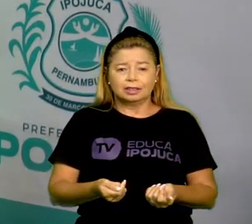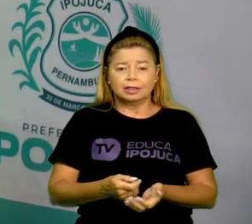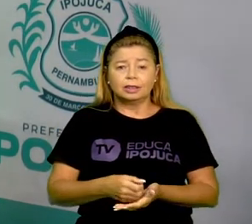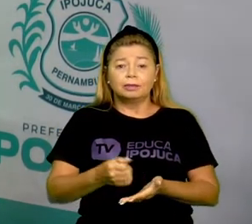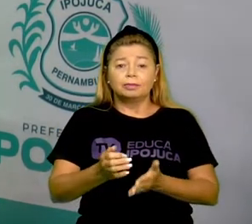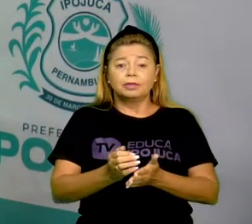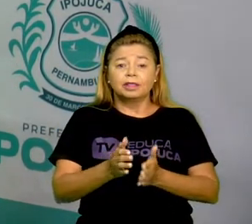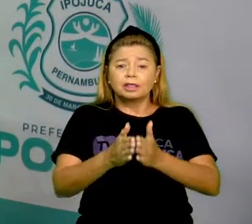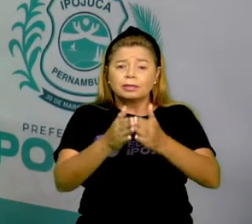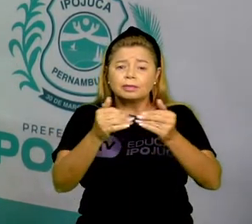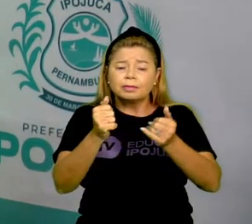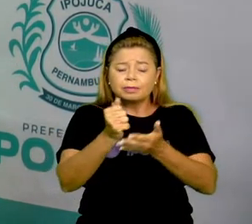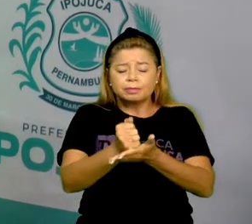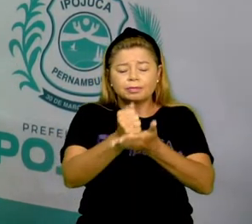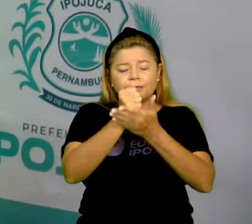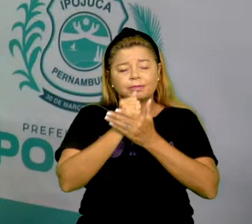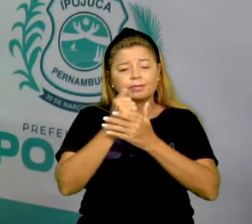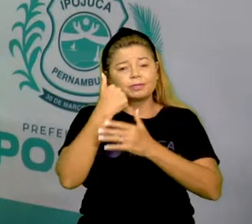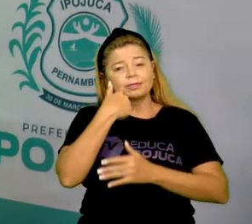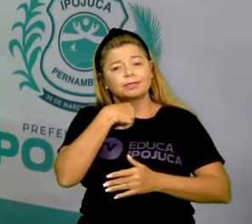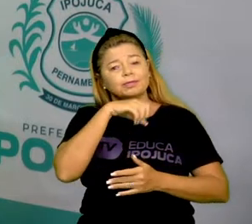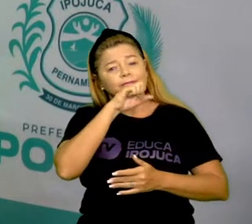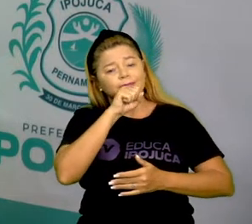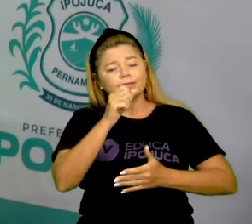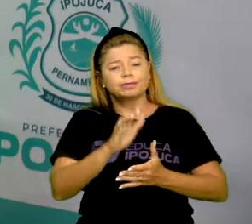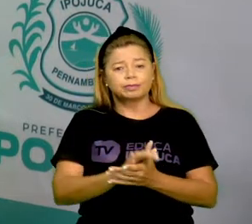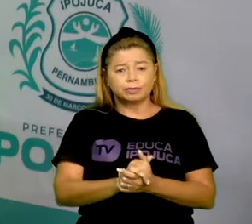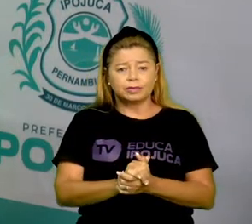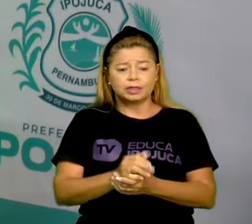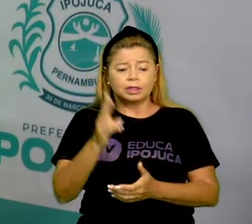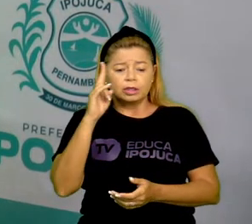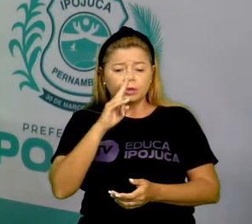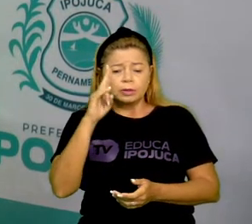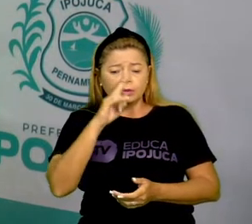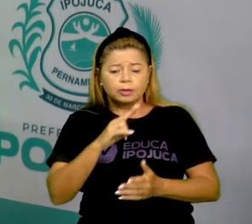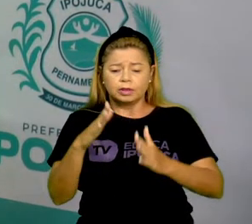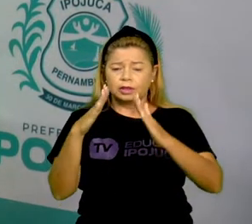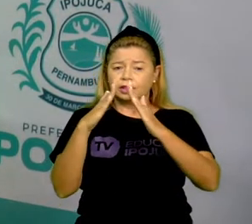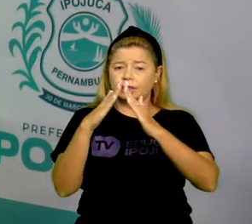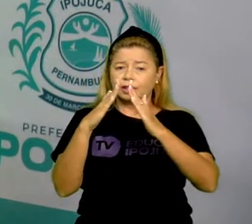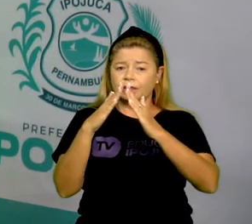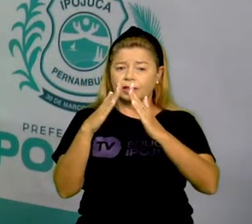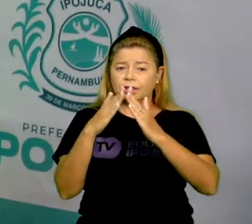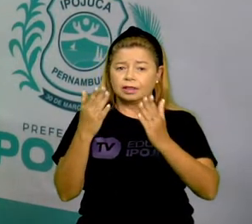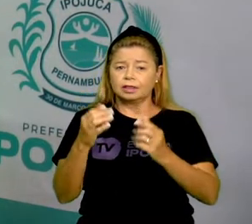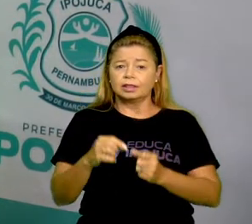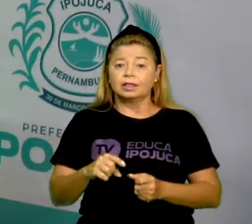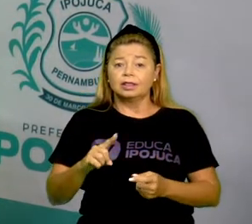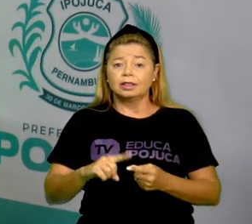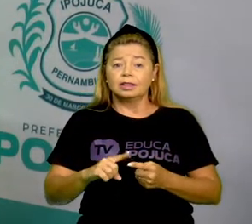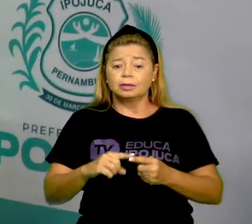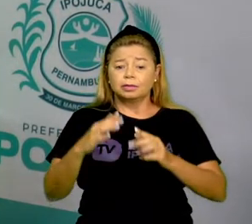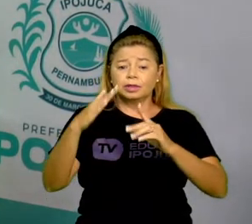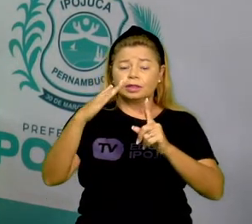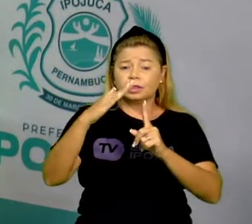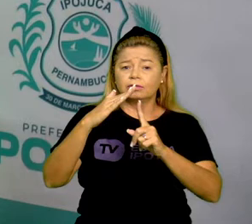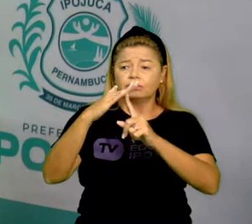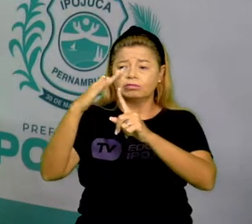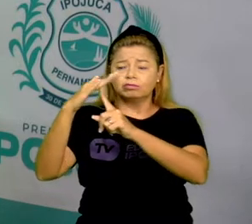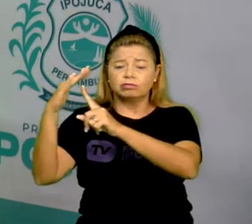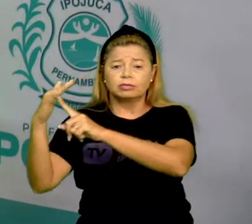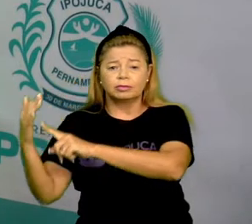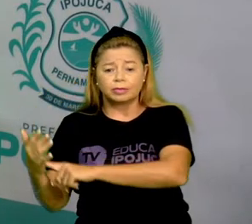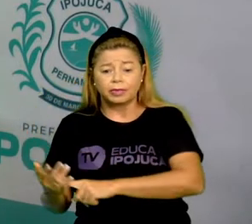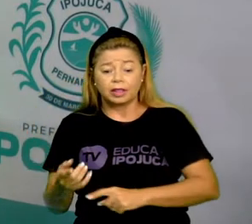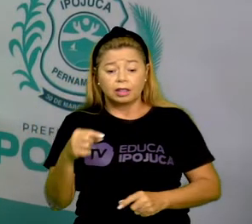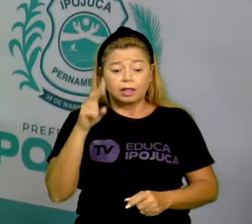pesquisarem as coisas que tem dentro de casa. Ah, você pode ir na feirinha com a mamãe. E você pode ver as